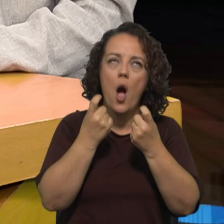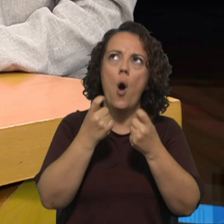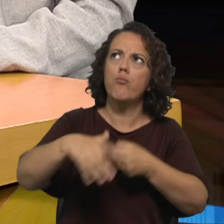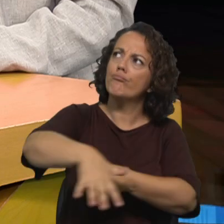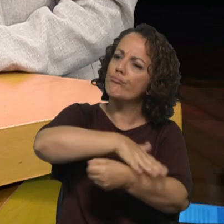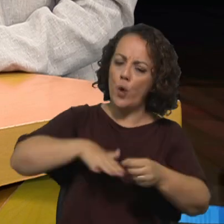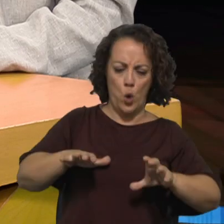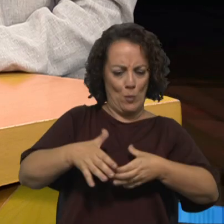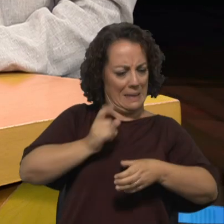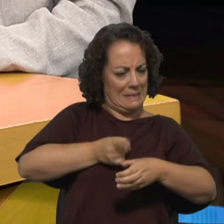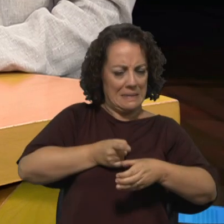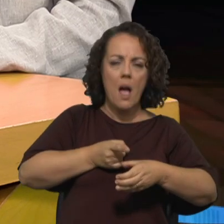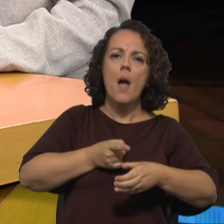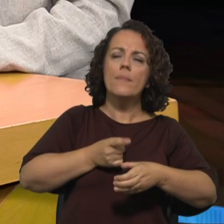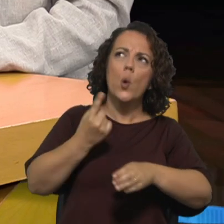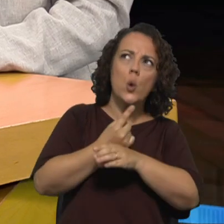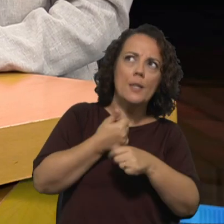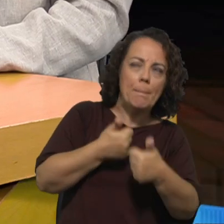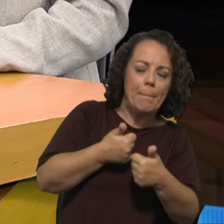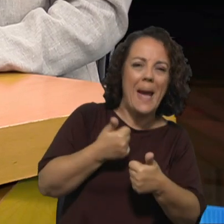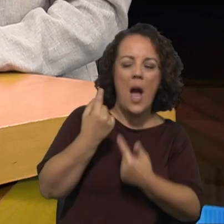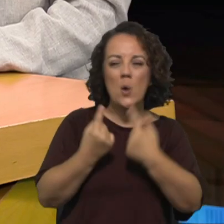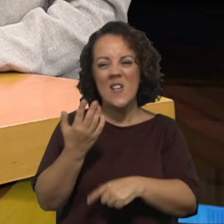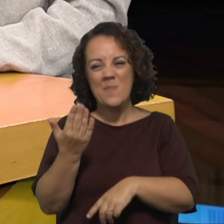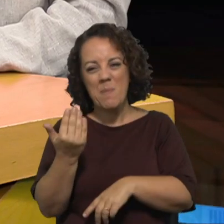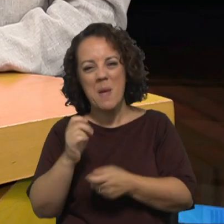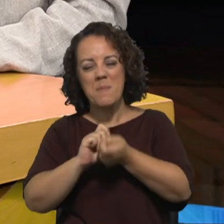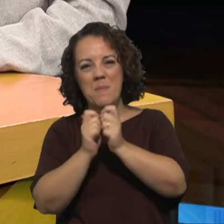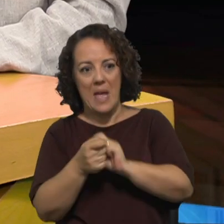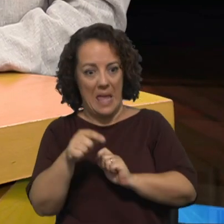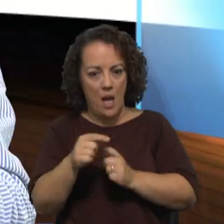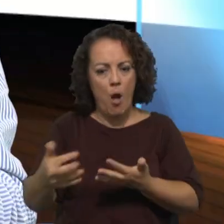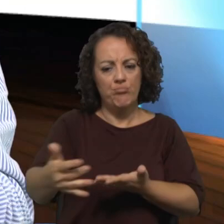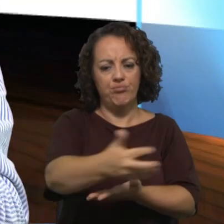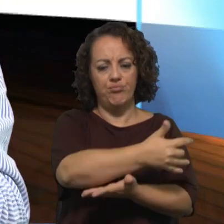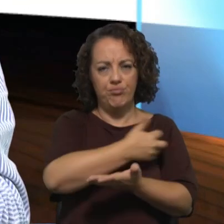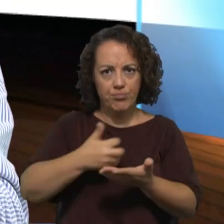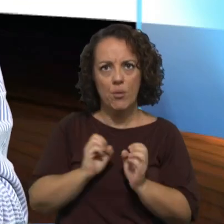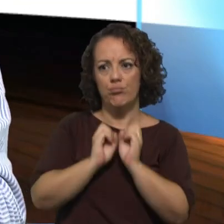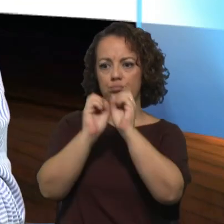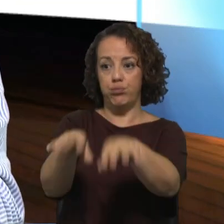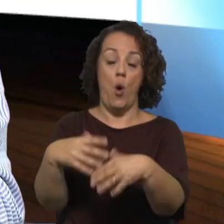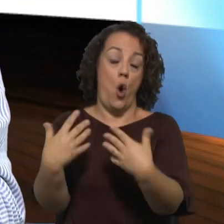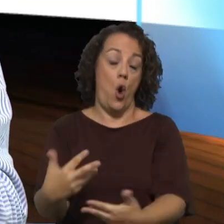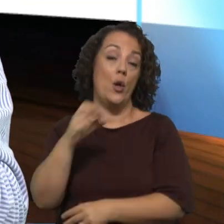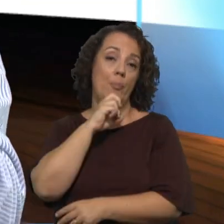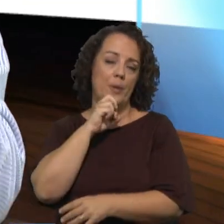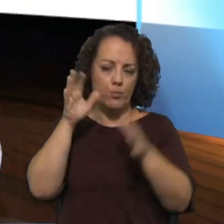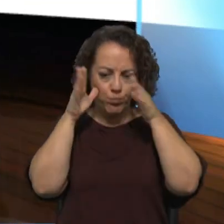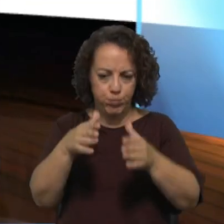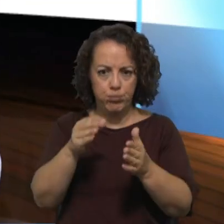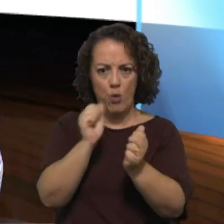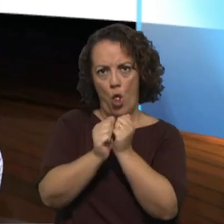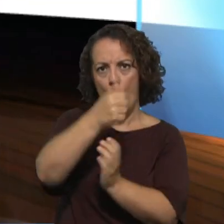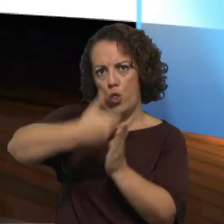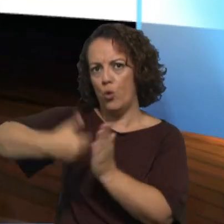na própria comunidade chegarão alguns resquícios ao instrumento em labores que os bispos estão a trabalhar mas